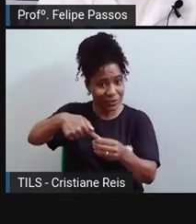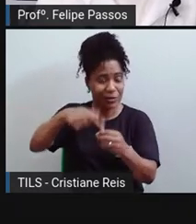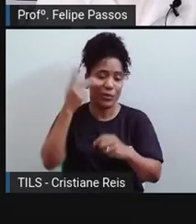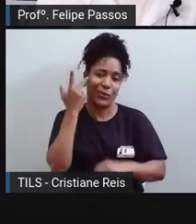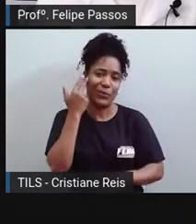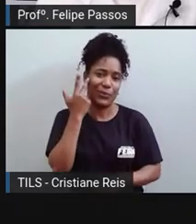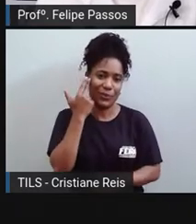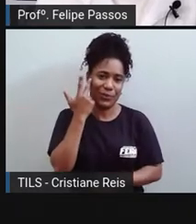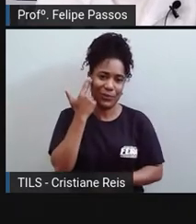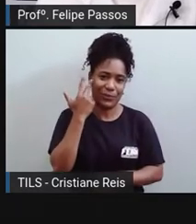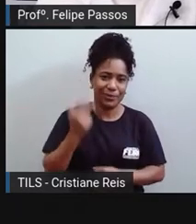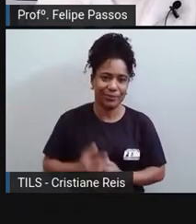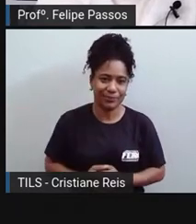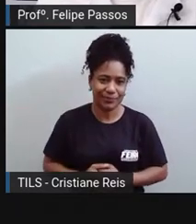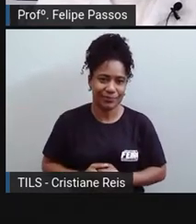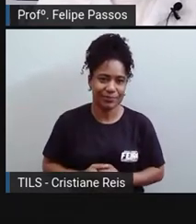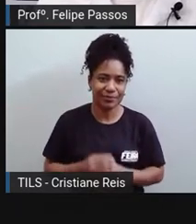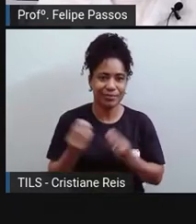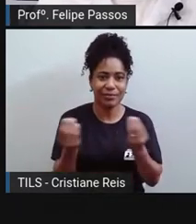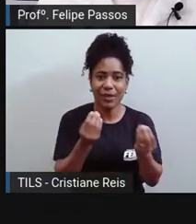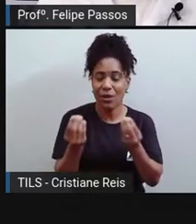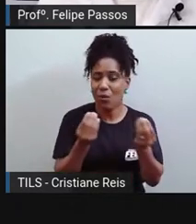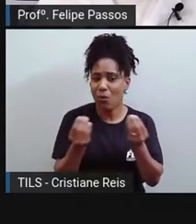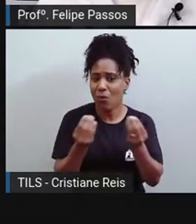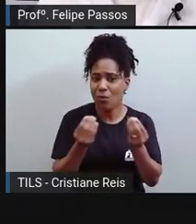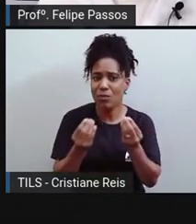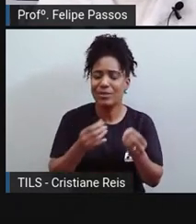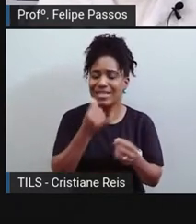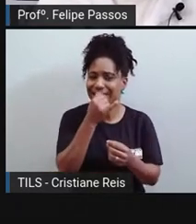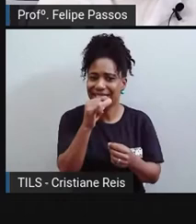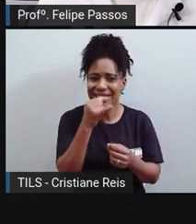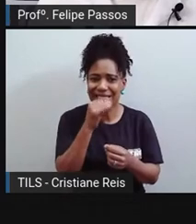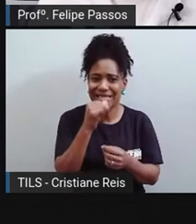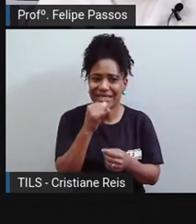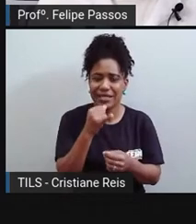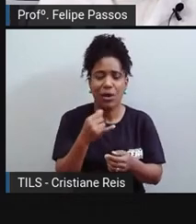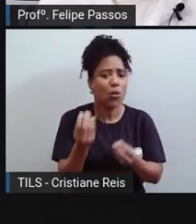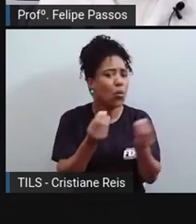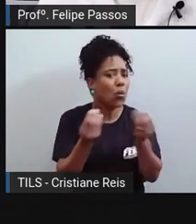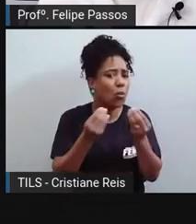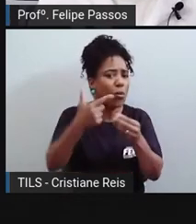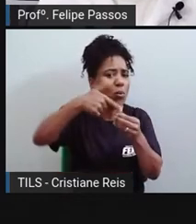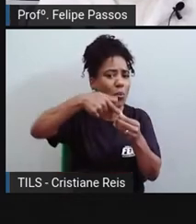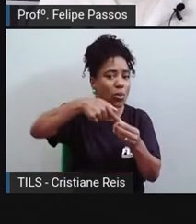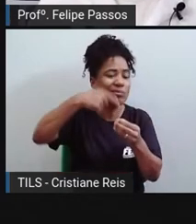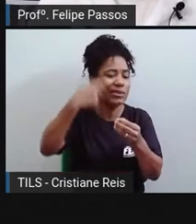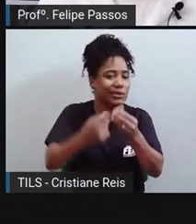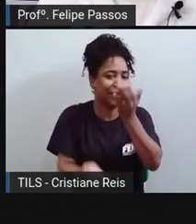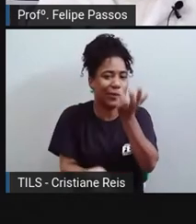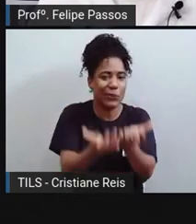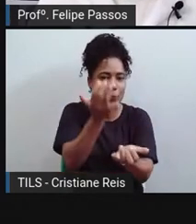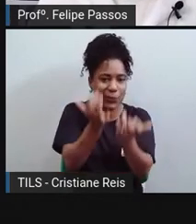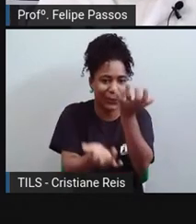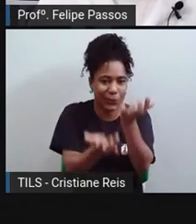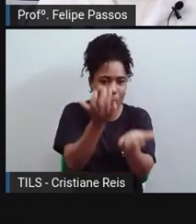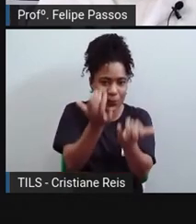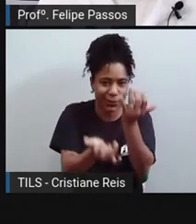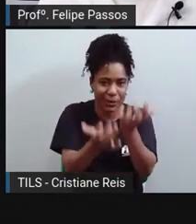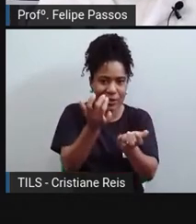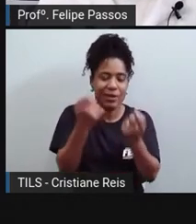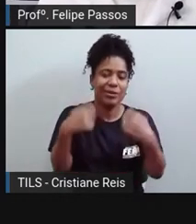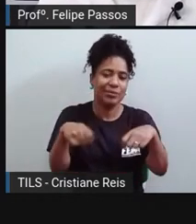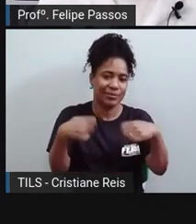retirada desse combustível fóssil, você precisa queimar esse combustível, seja qual for ele, tá? Então, aqui a gente tem um